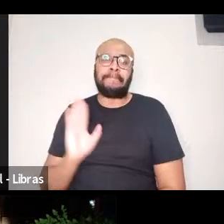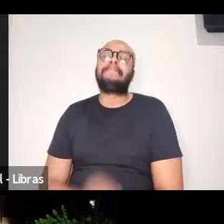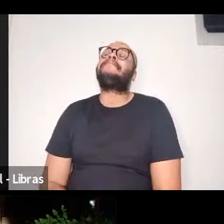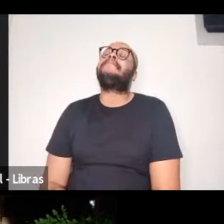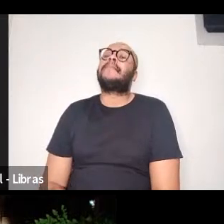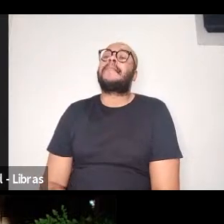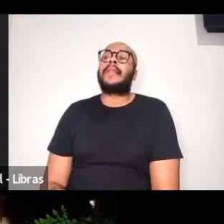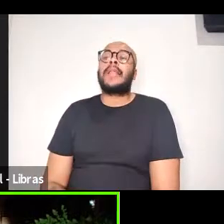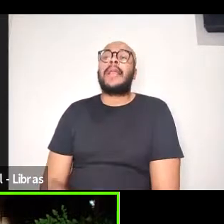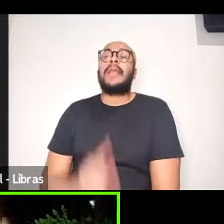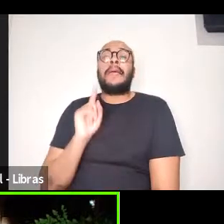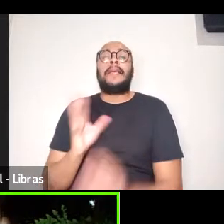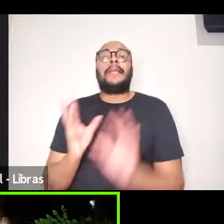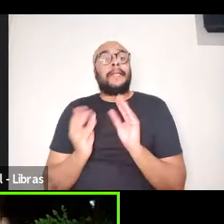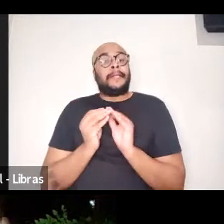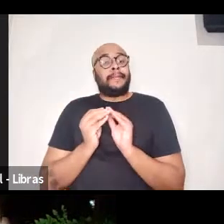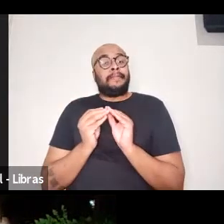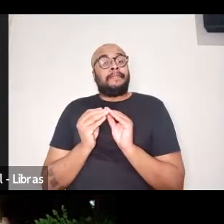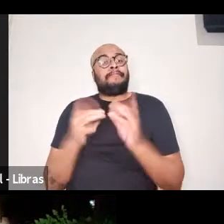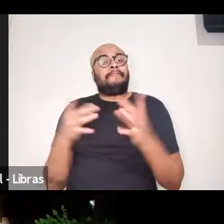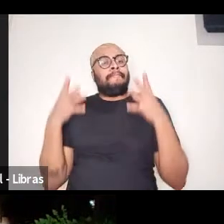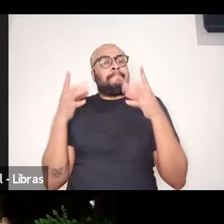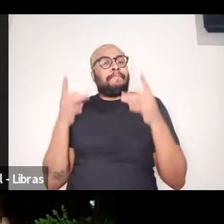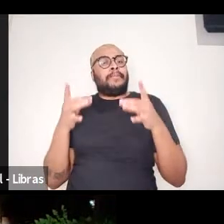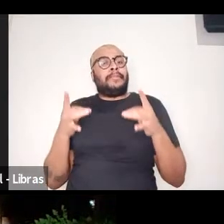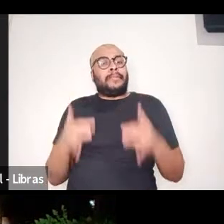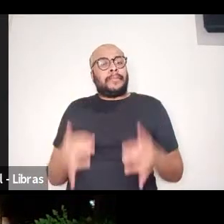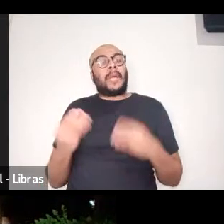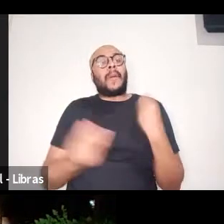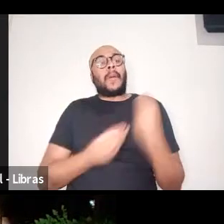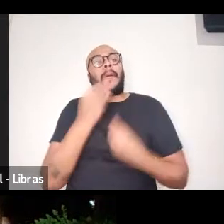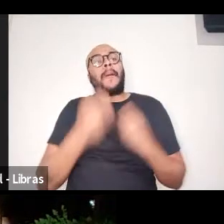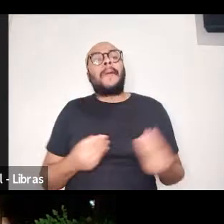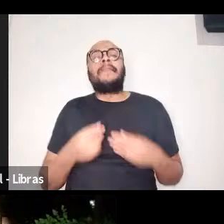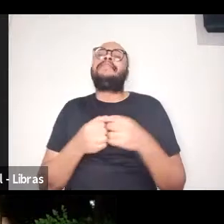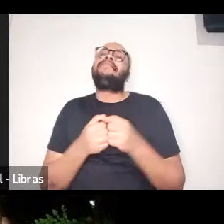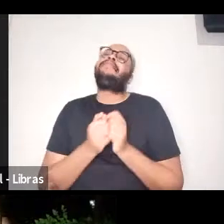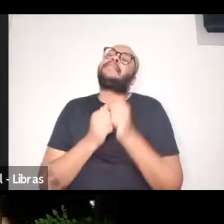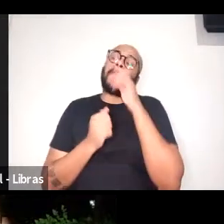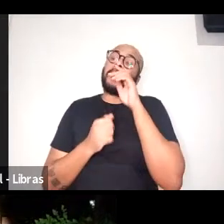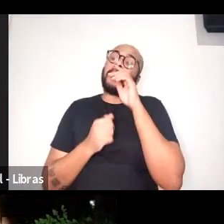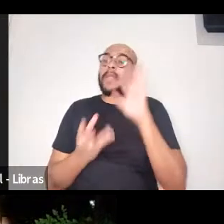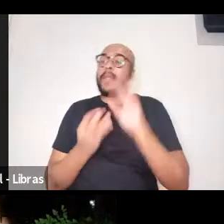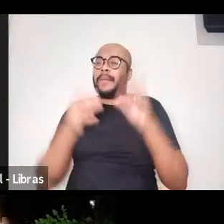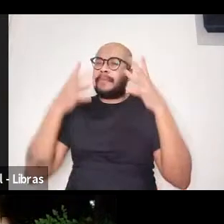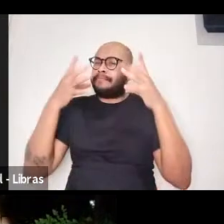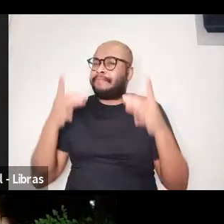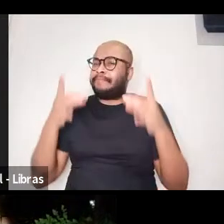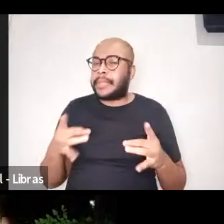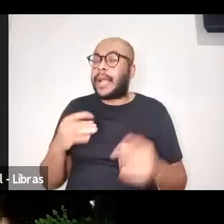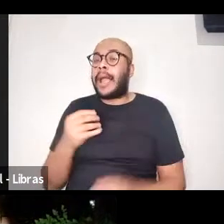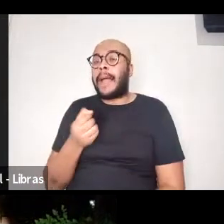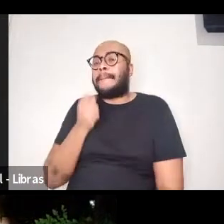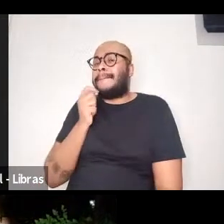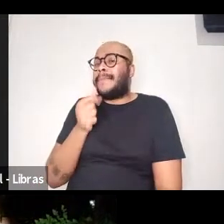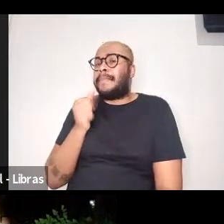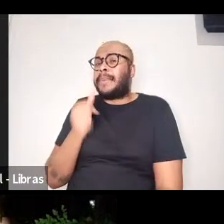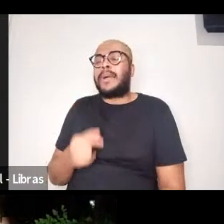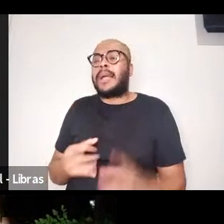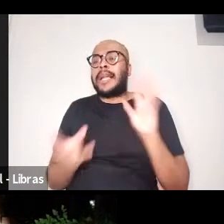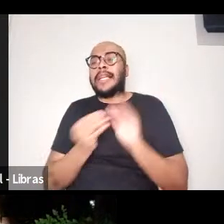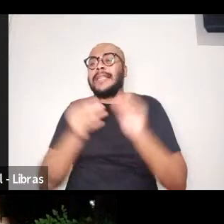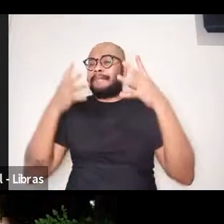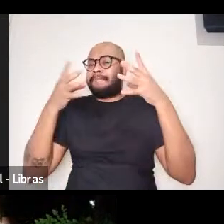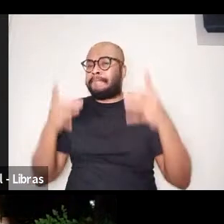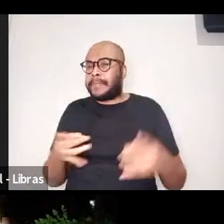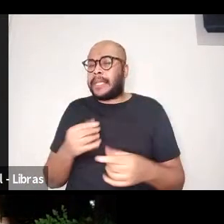As resenhas, eu queria destacar, elas chegam poucas, elas não são muitas resenhas que chegam